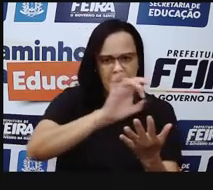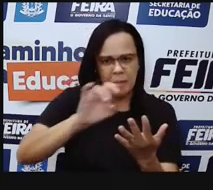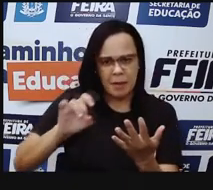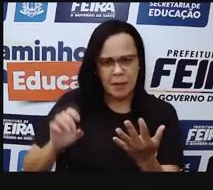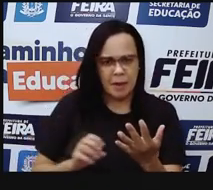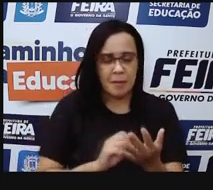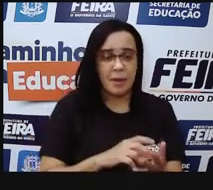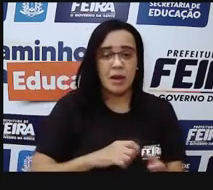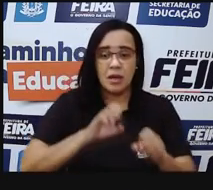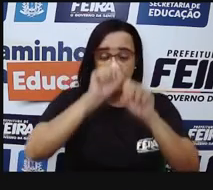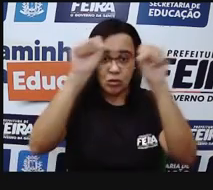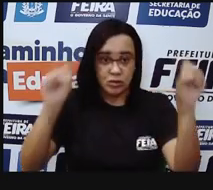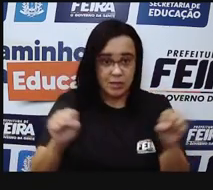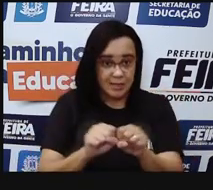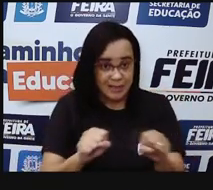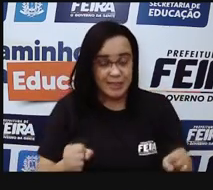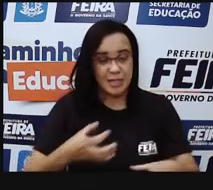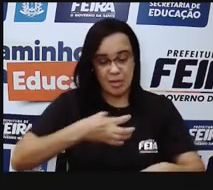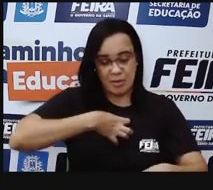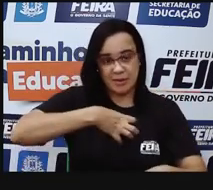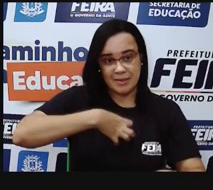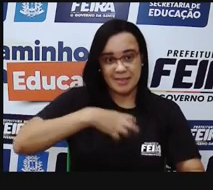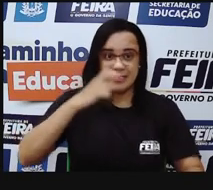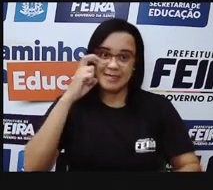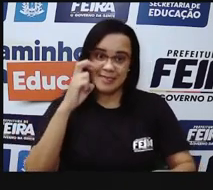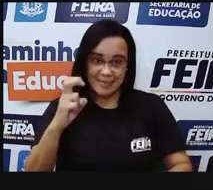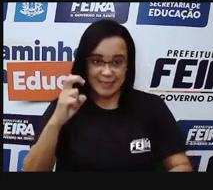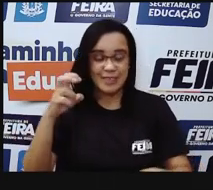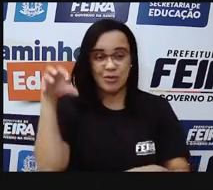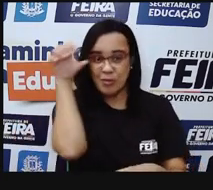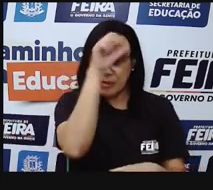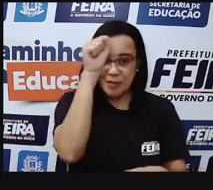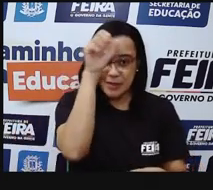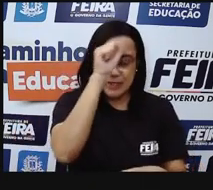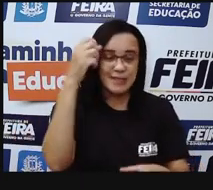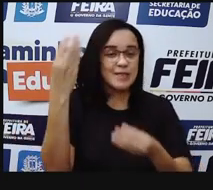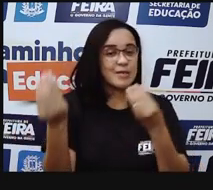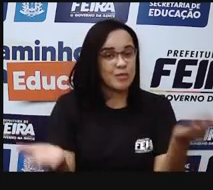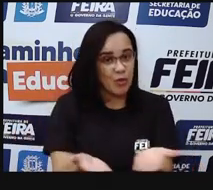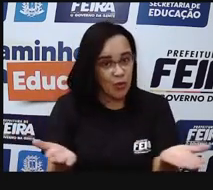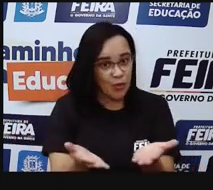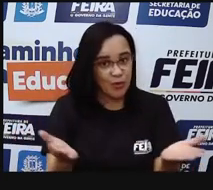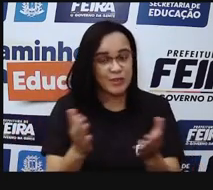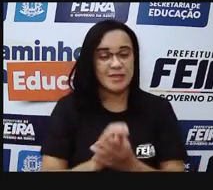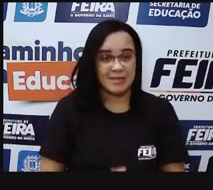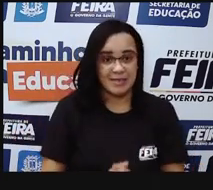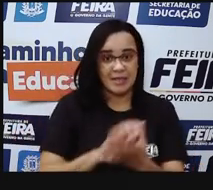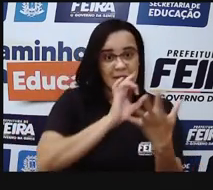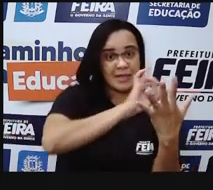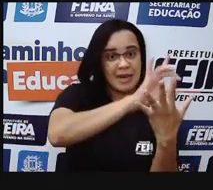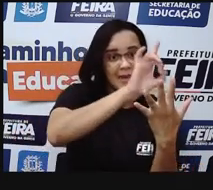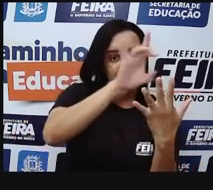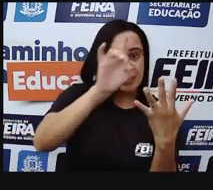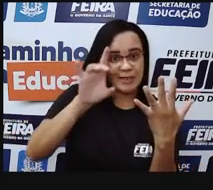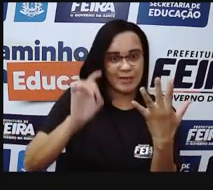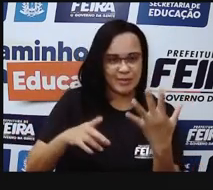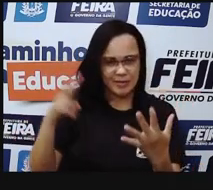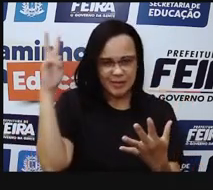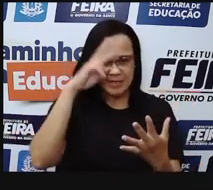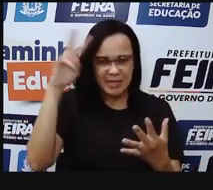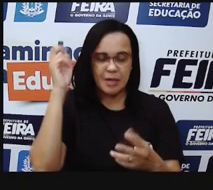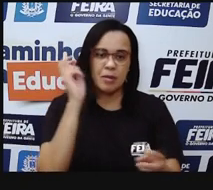parte desses órgãos do sentido. Nós vimos, então, esses órgãos, olhos, nariz, língua,